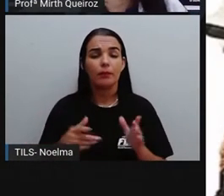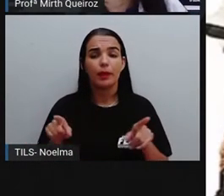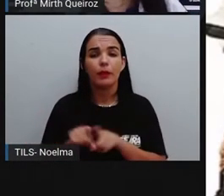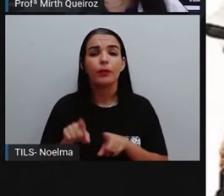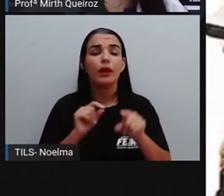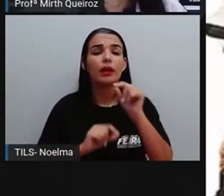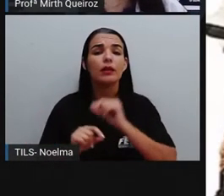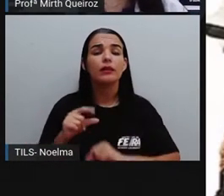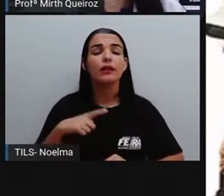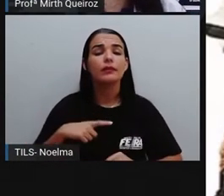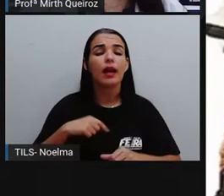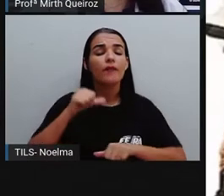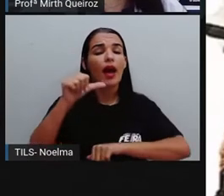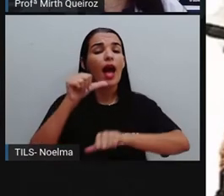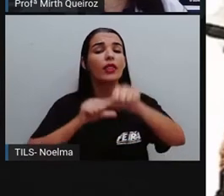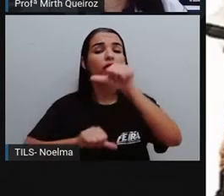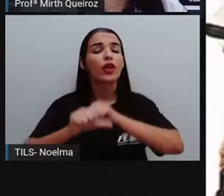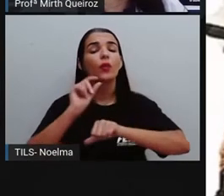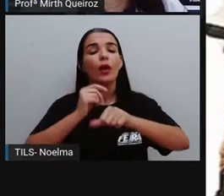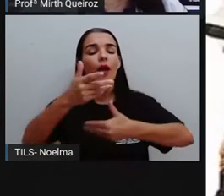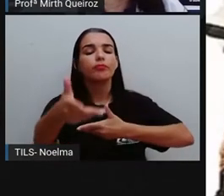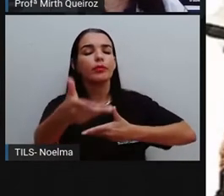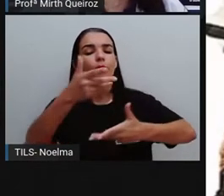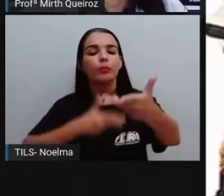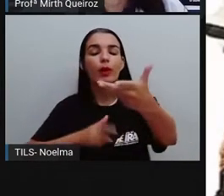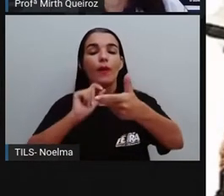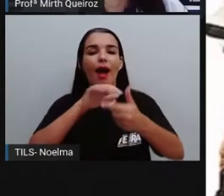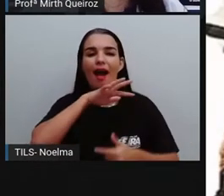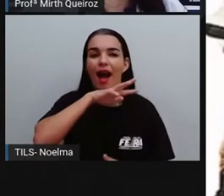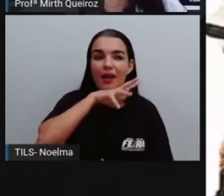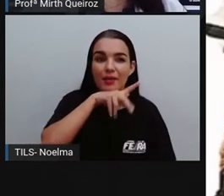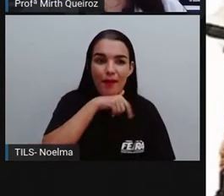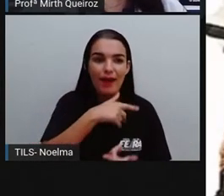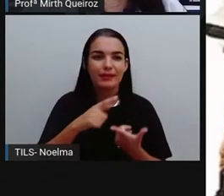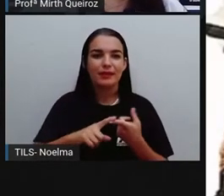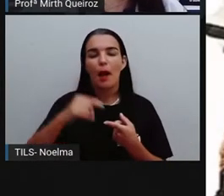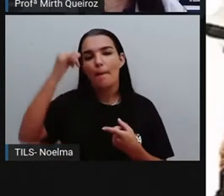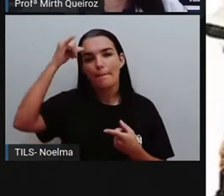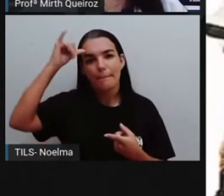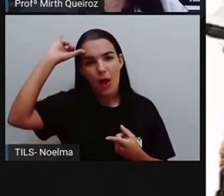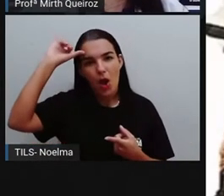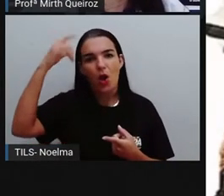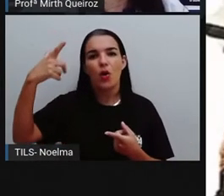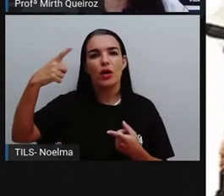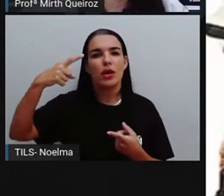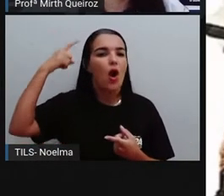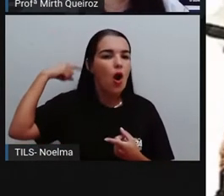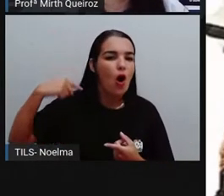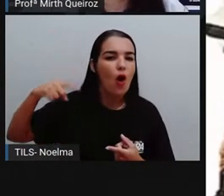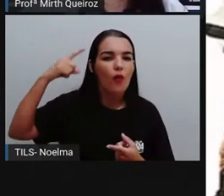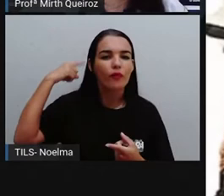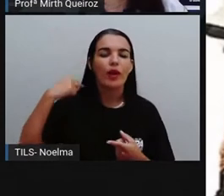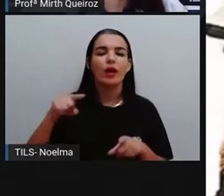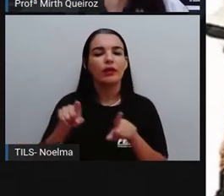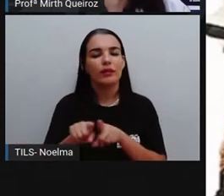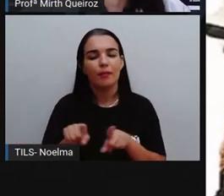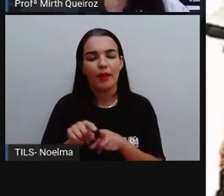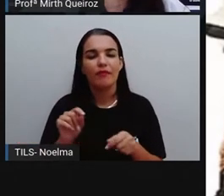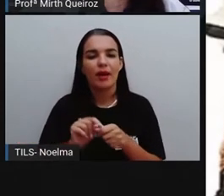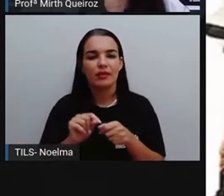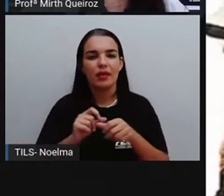também onde houve a troca de animais também, né? Os gados, os bodes. Então, se fazia trocas também